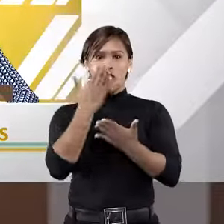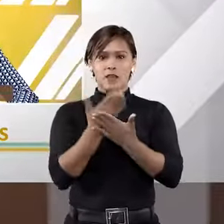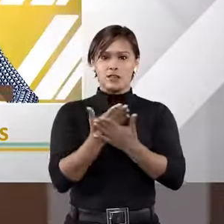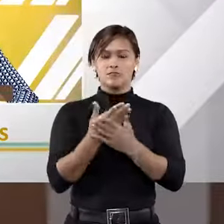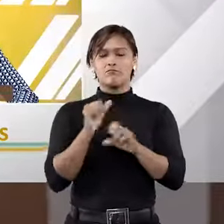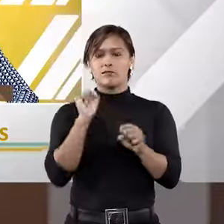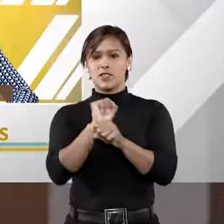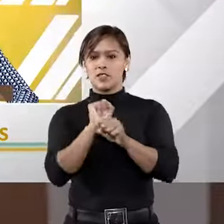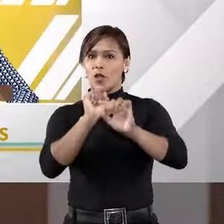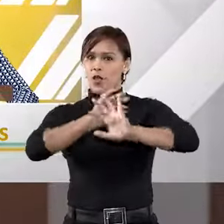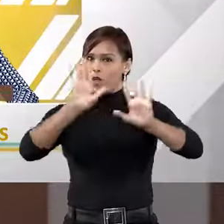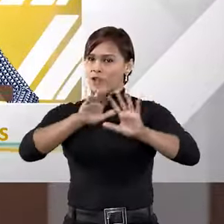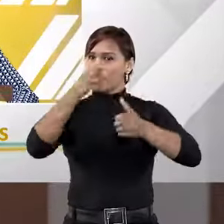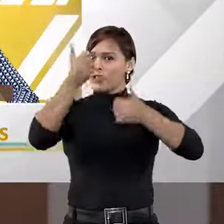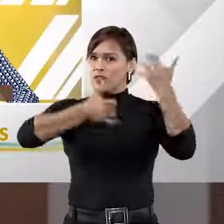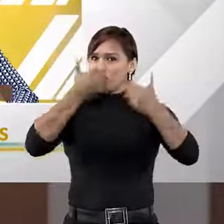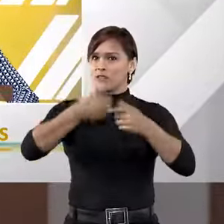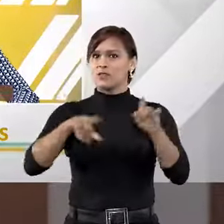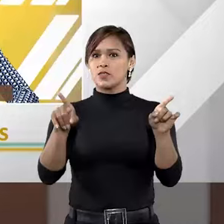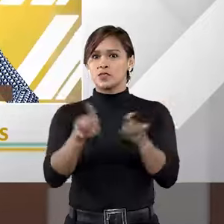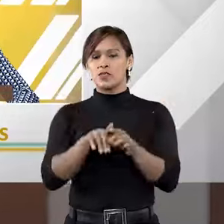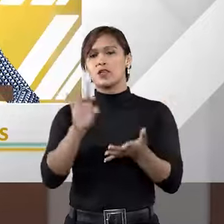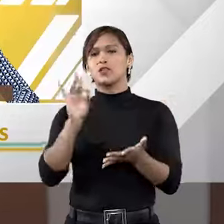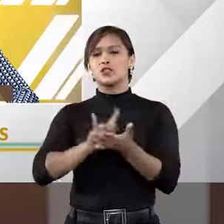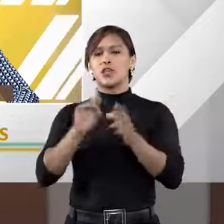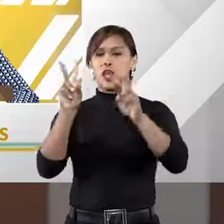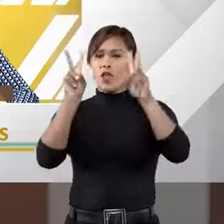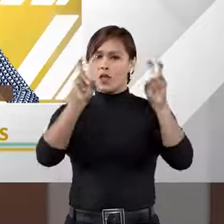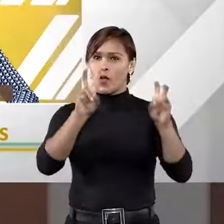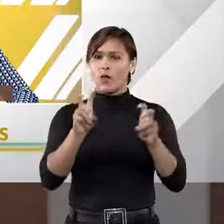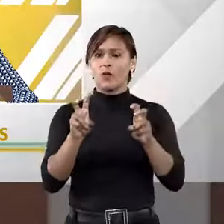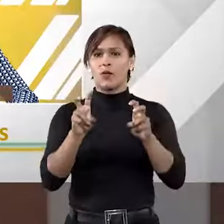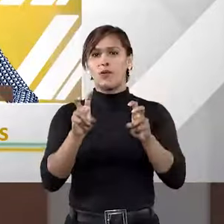claro, né? Com certeza. O tema é um tema